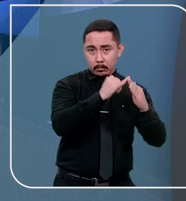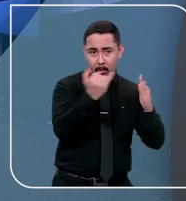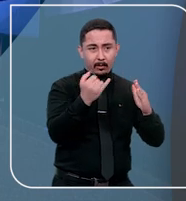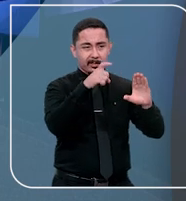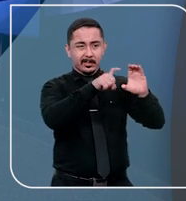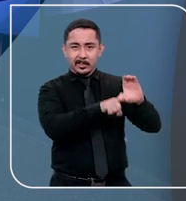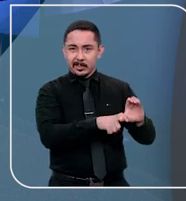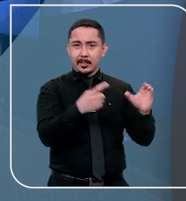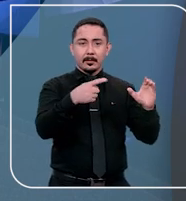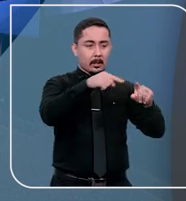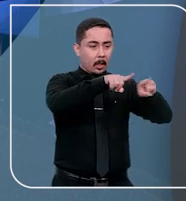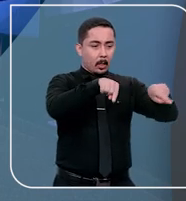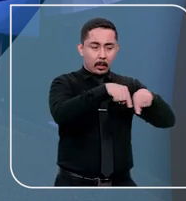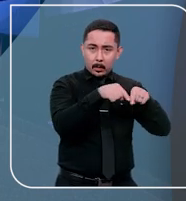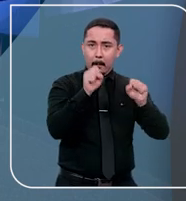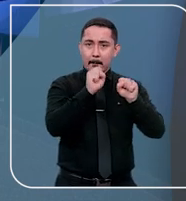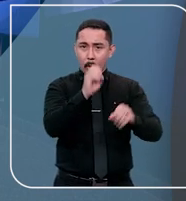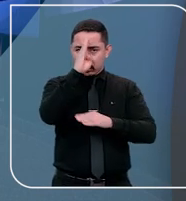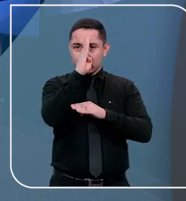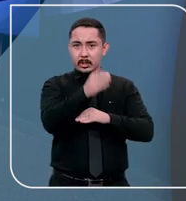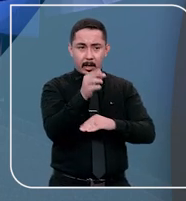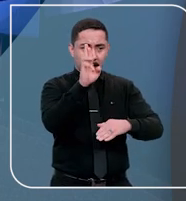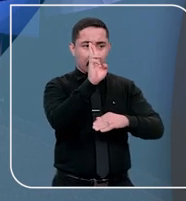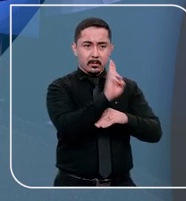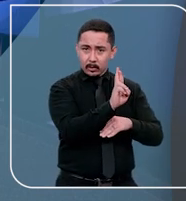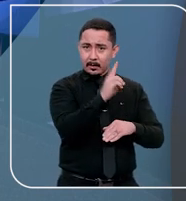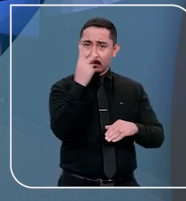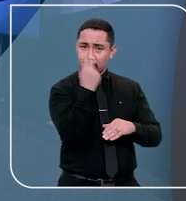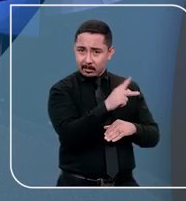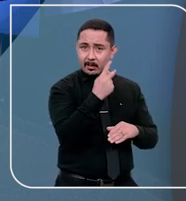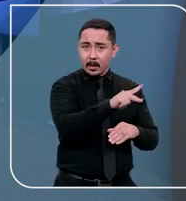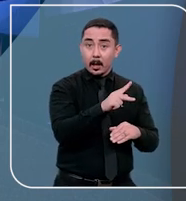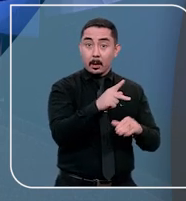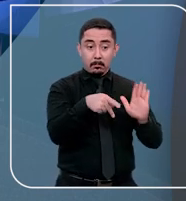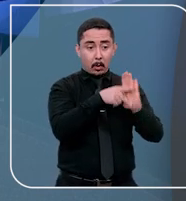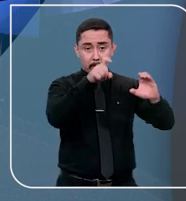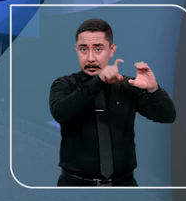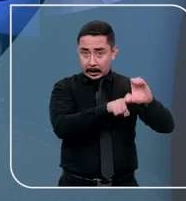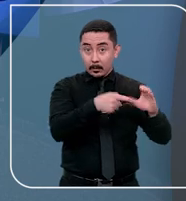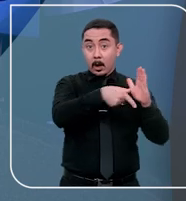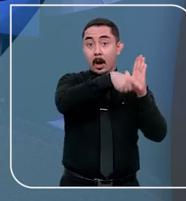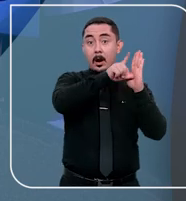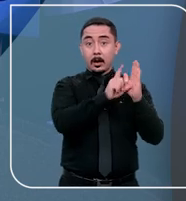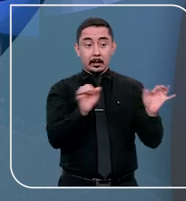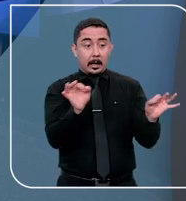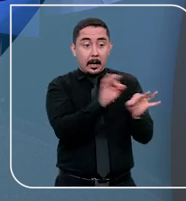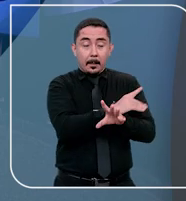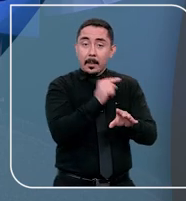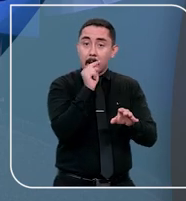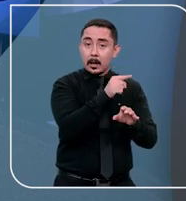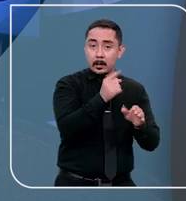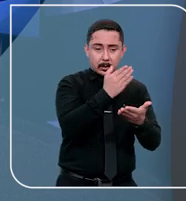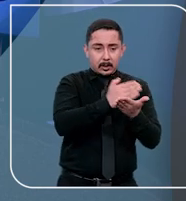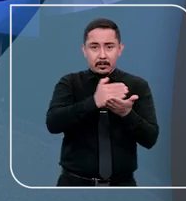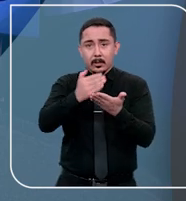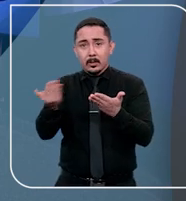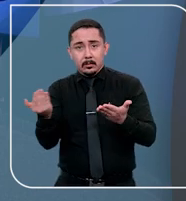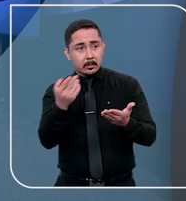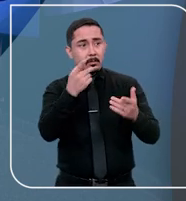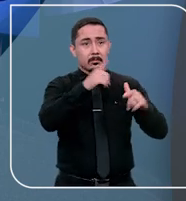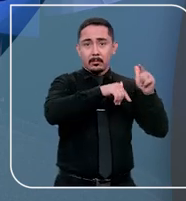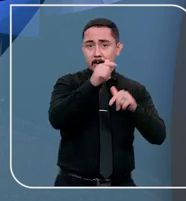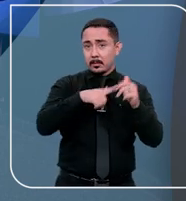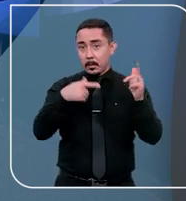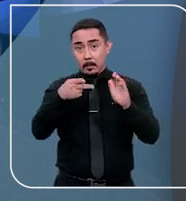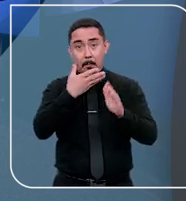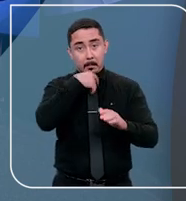com dívida perante condomínio não podem ser diretamente responsabilizados por esse débito antes da conclusão da partilha